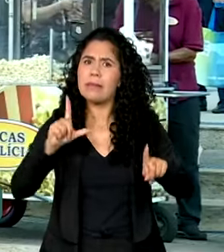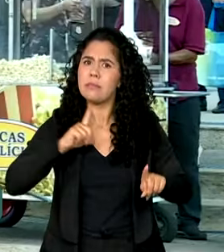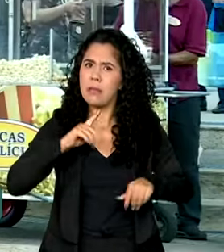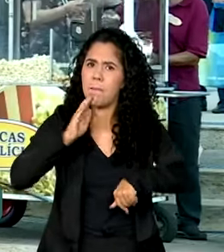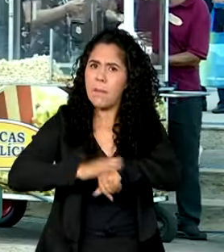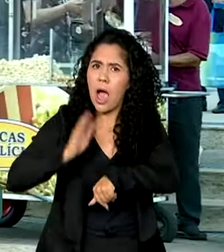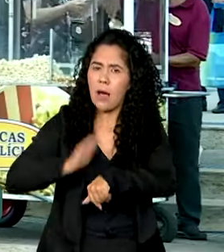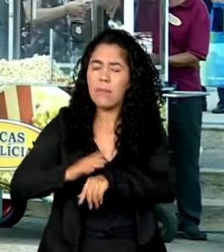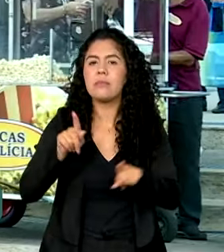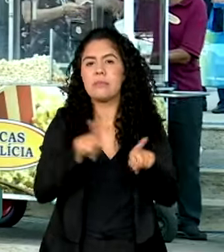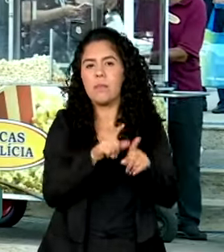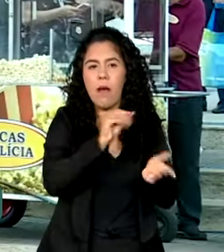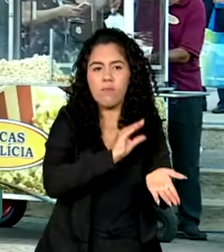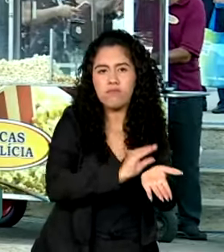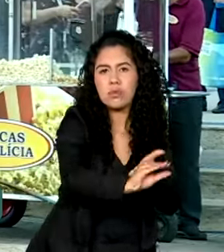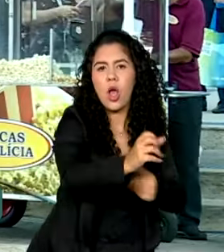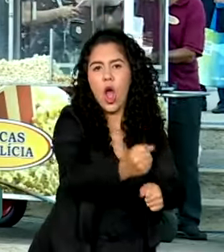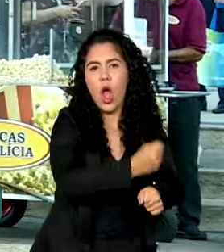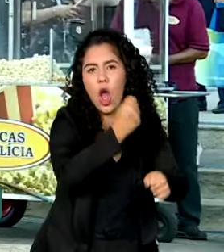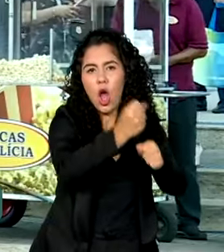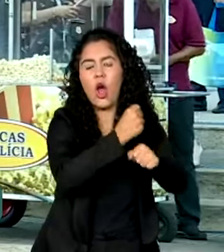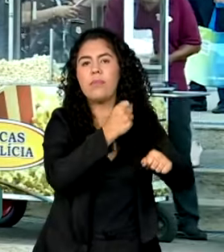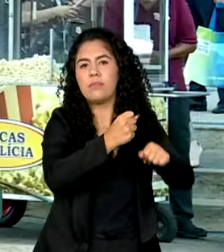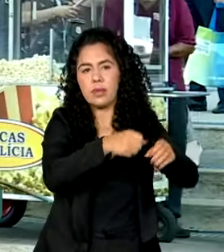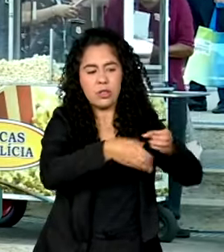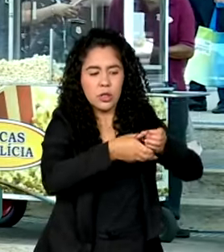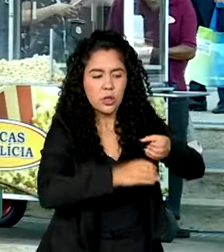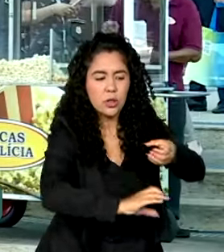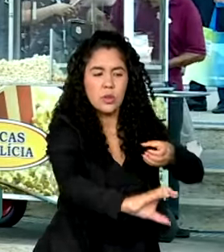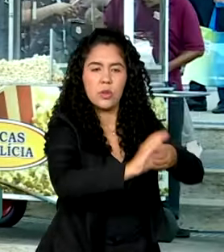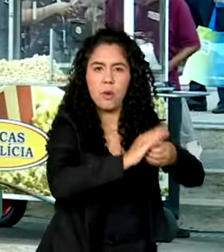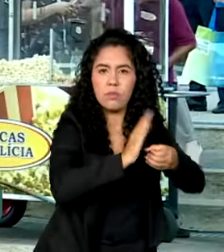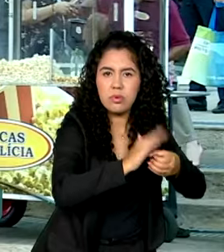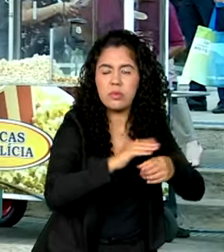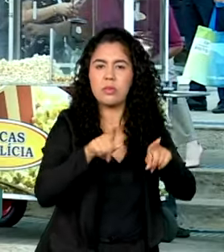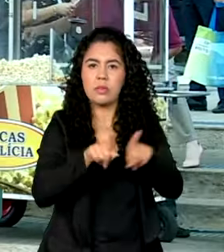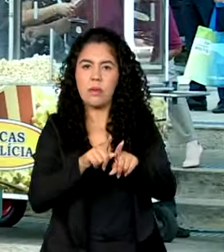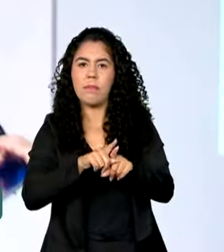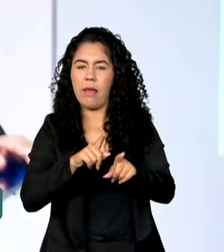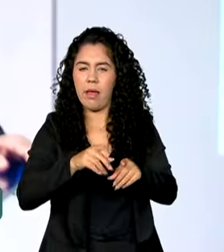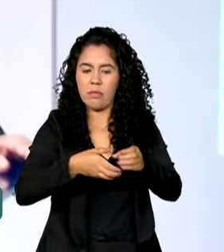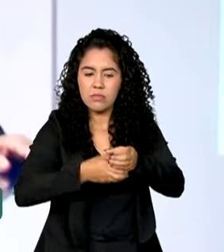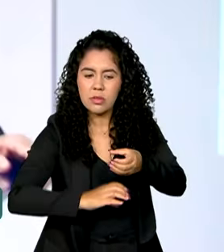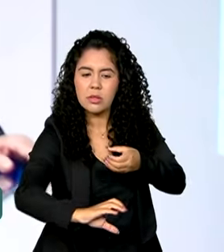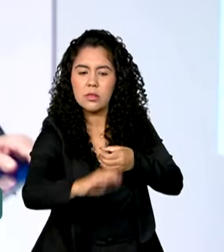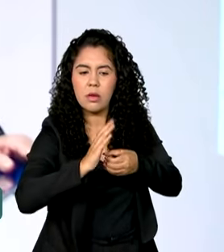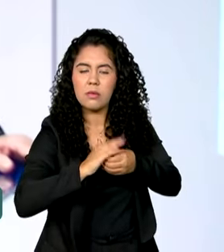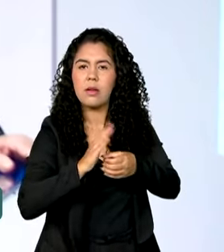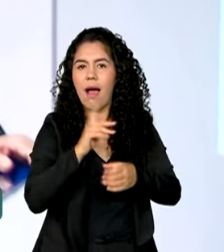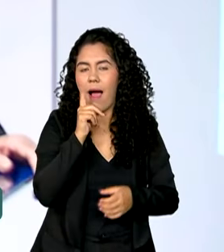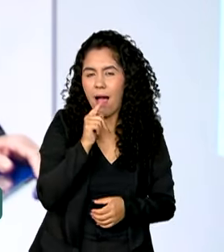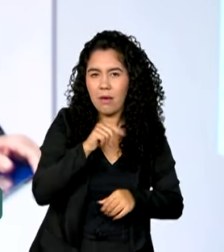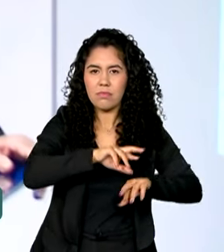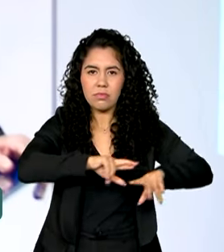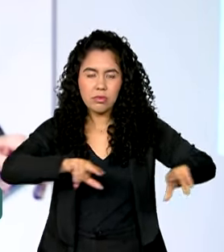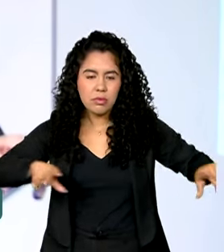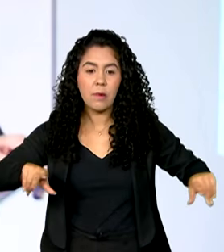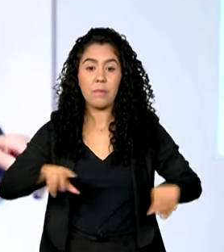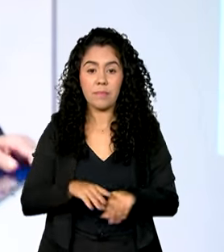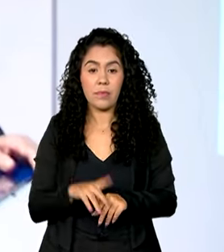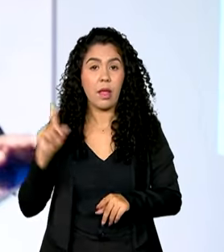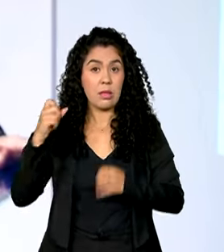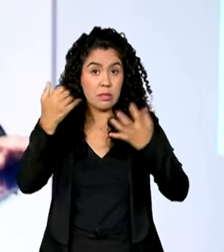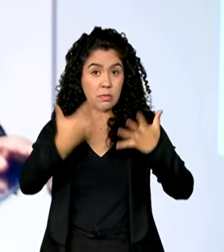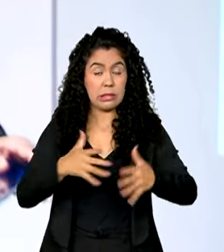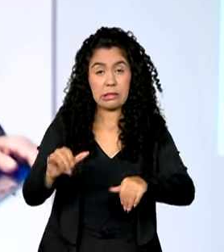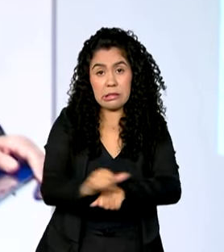também financia obras de infraestrutura, mobilidade urbana e saneamento básico. O FGTS tem um papel estratégico para